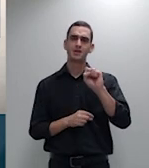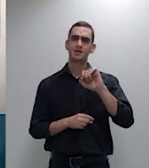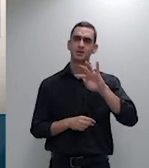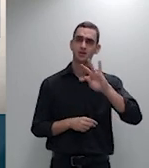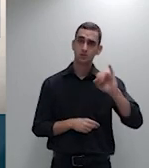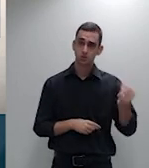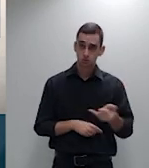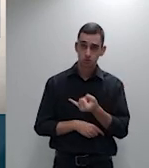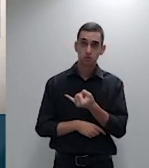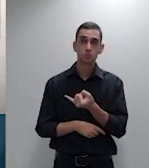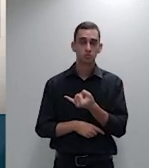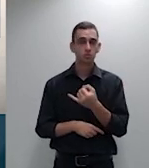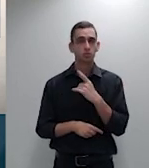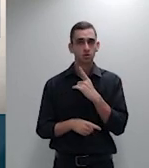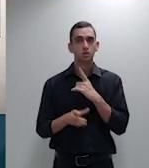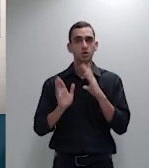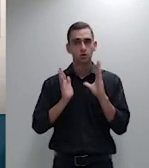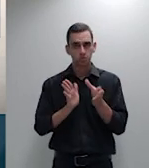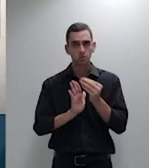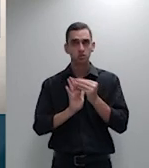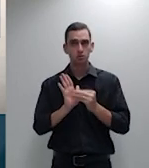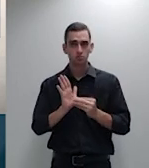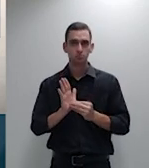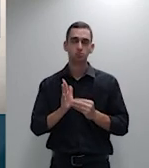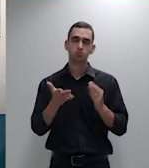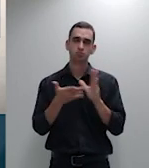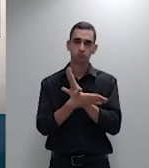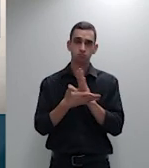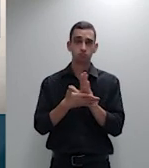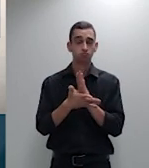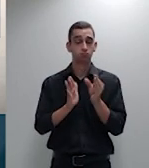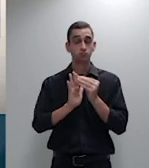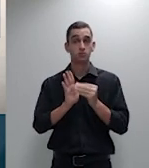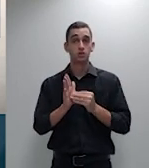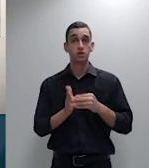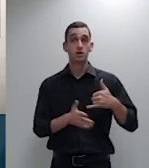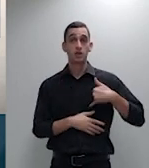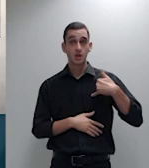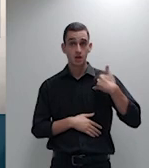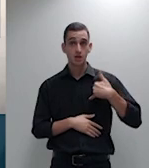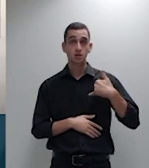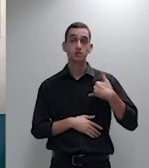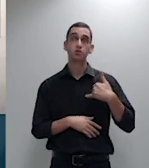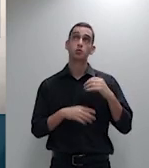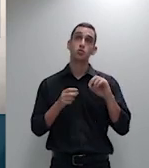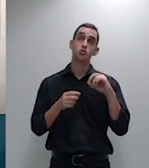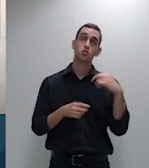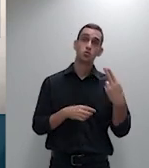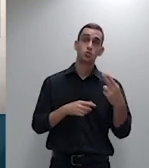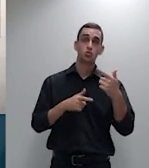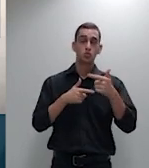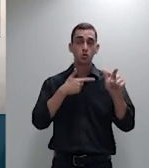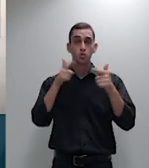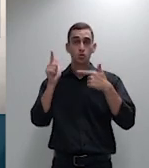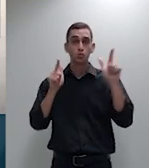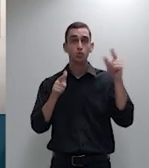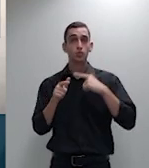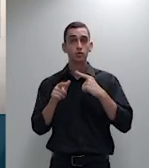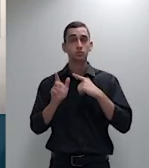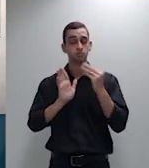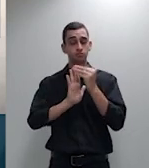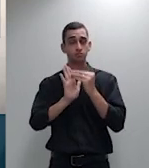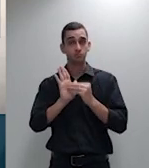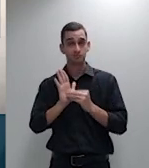intrínseca da recomposição por faixa etária do idoso fundamenta essencialmente que não se pode cogitar